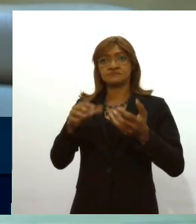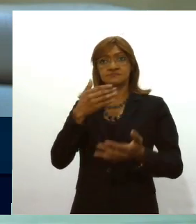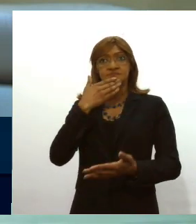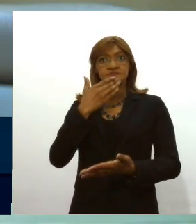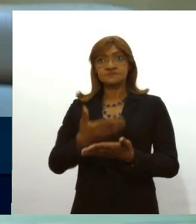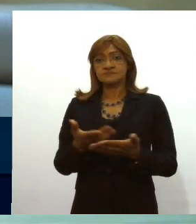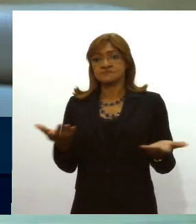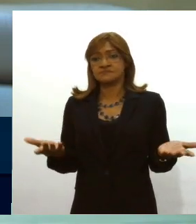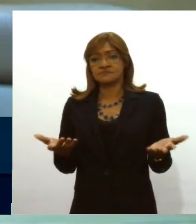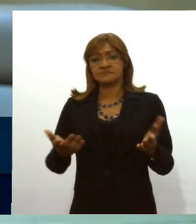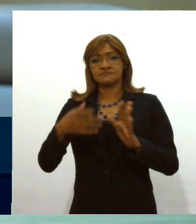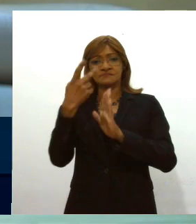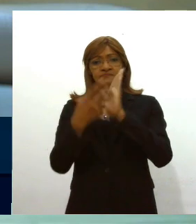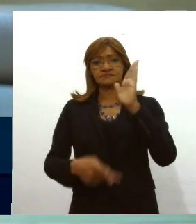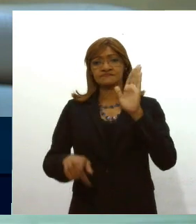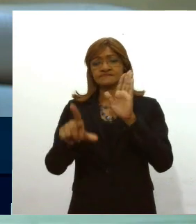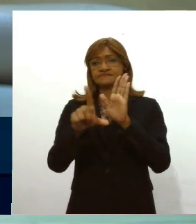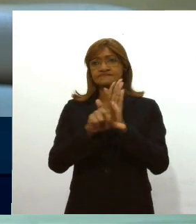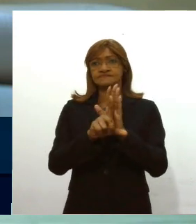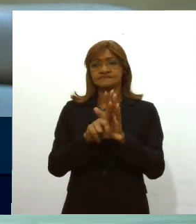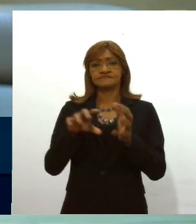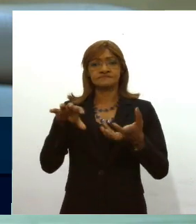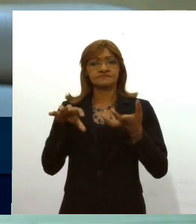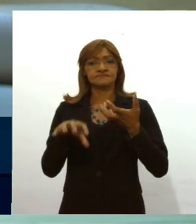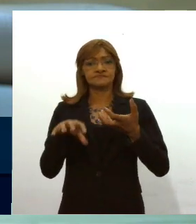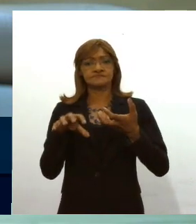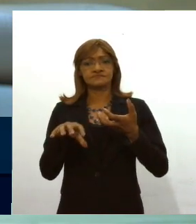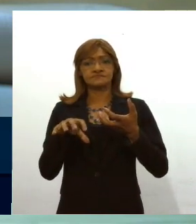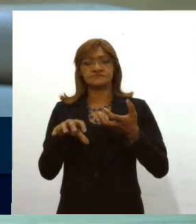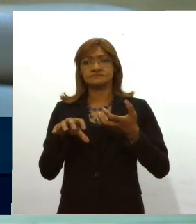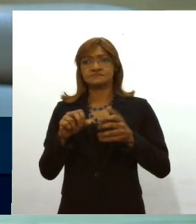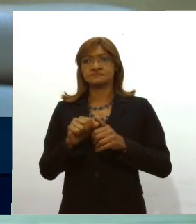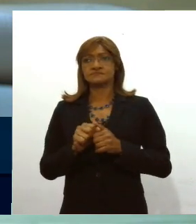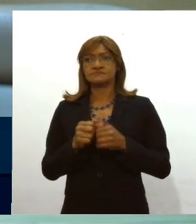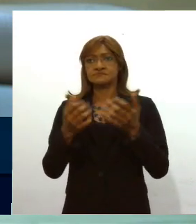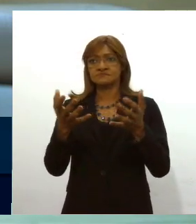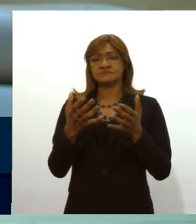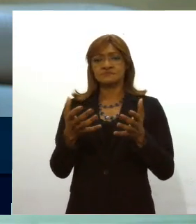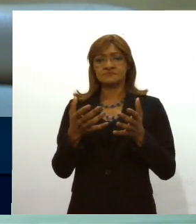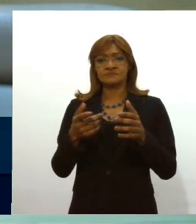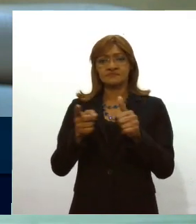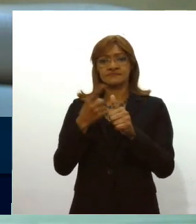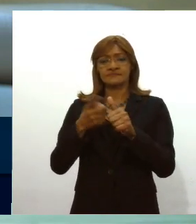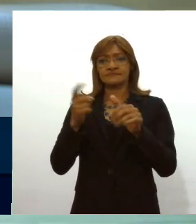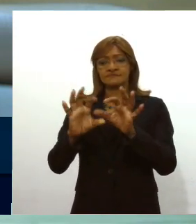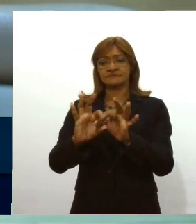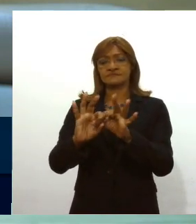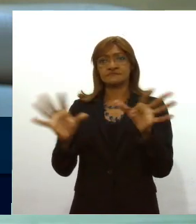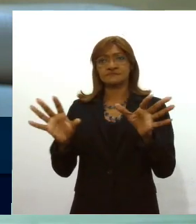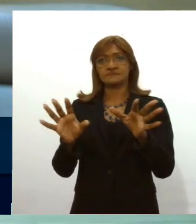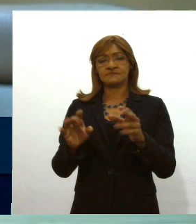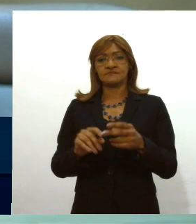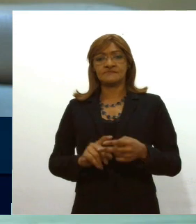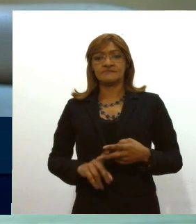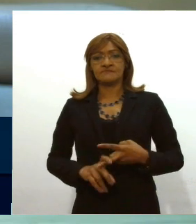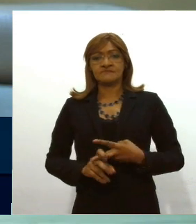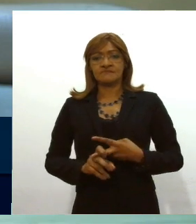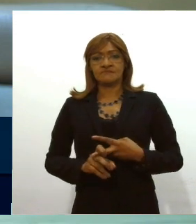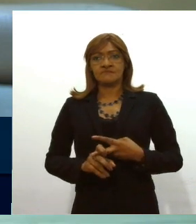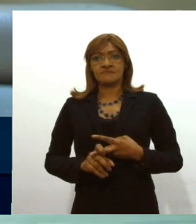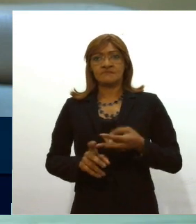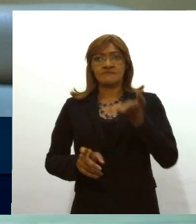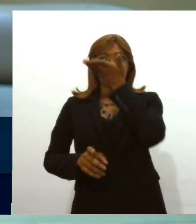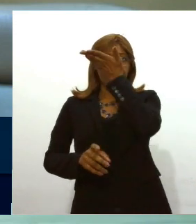é incrível, tem um projeto de lei no Congresso Nacional que estão querendo pautar primeiro a liberação da